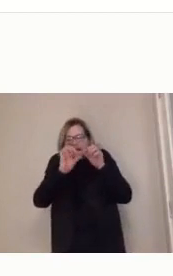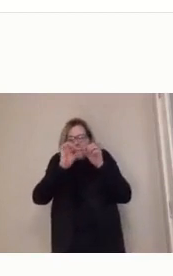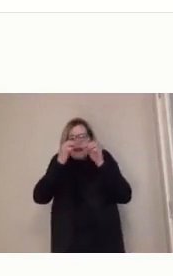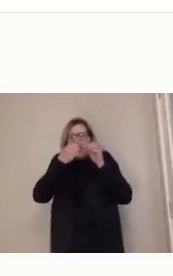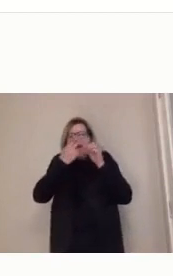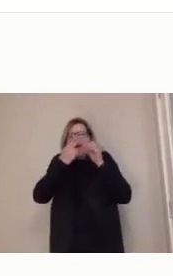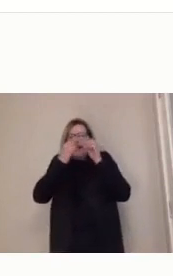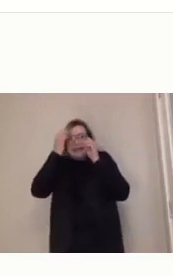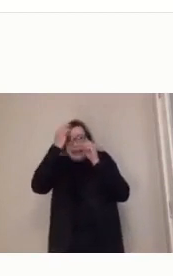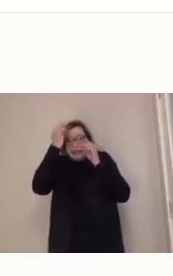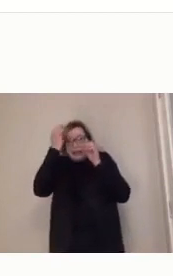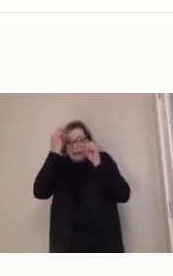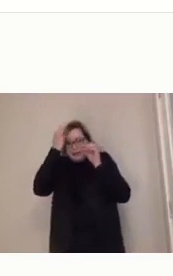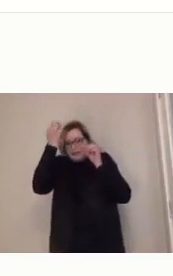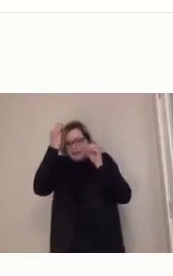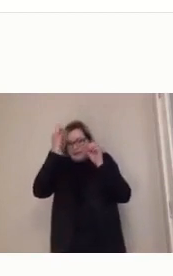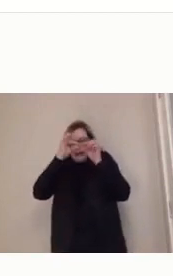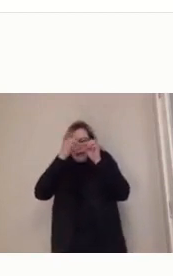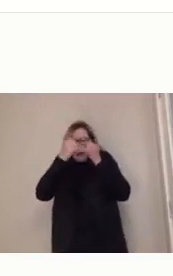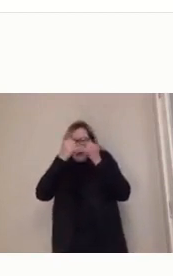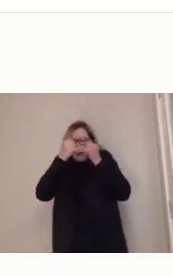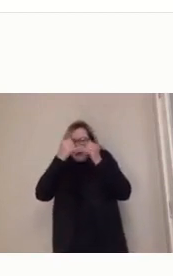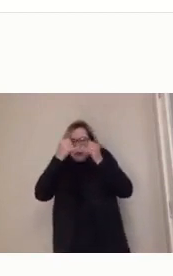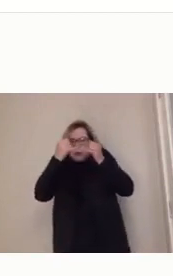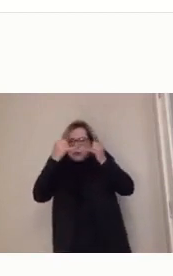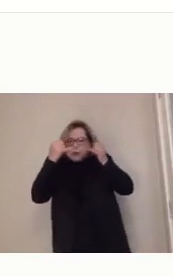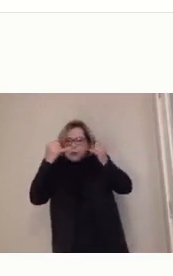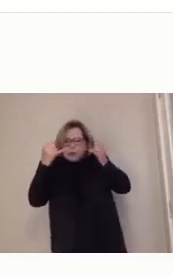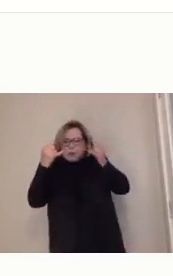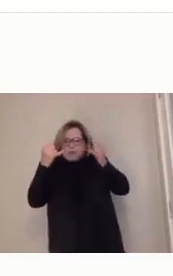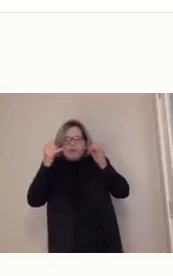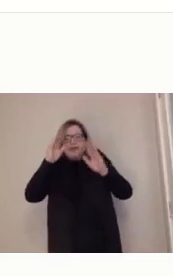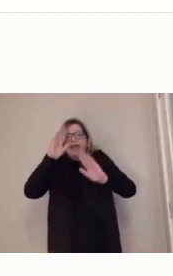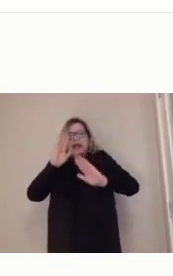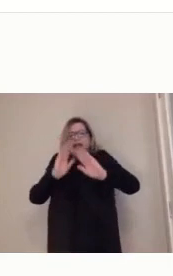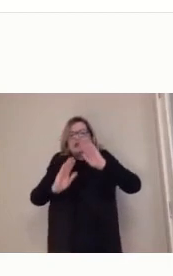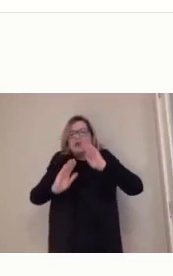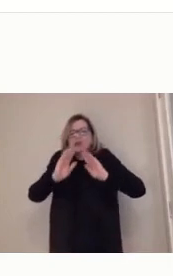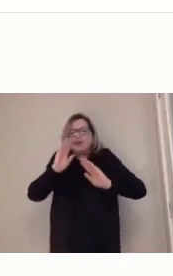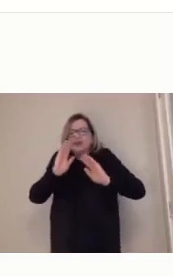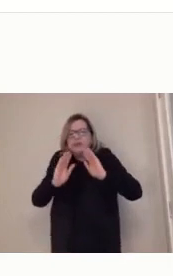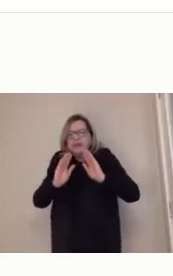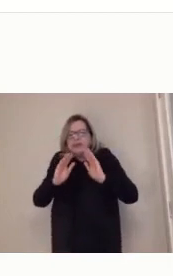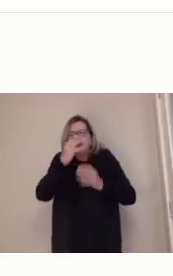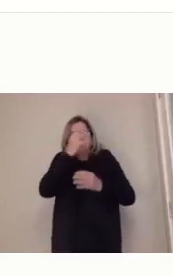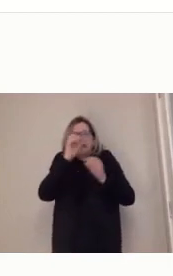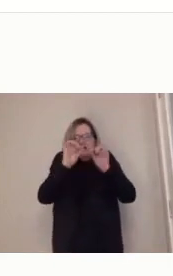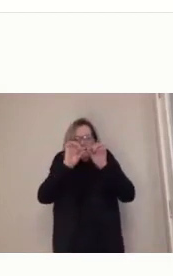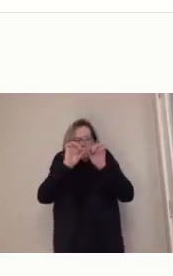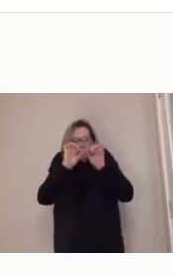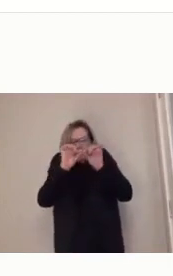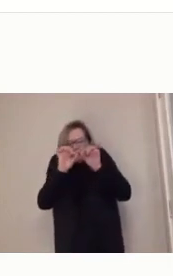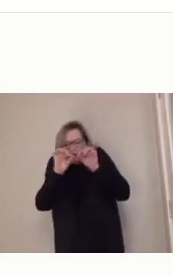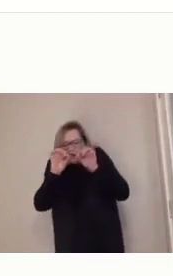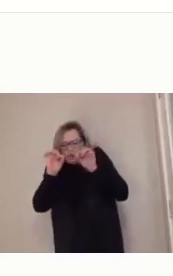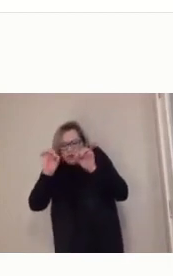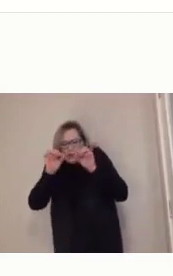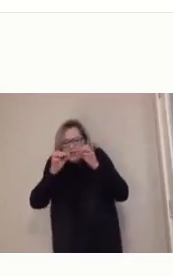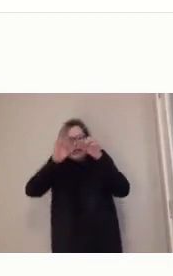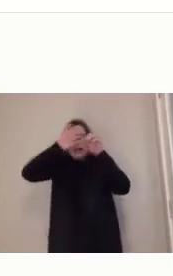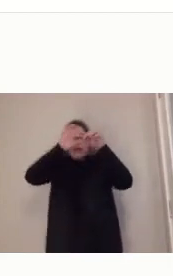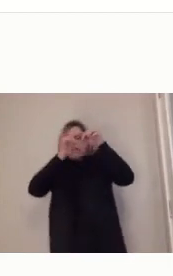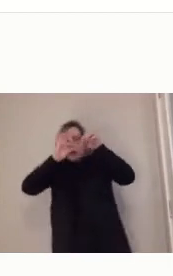vai em algumas plantas, você vê aquela raizinha, assim, que uma vai grudando na outra e vai se